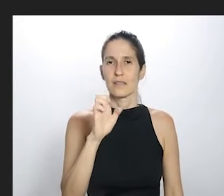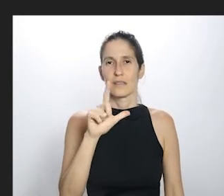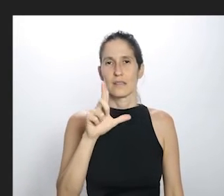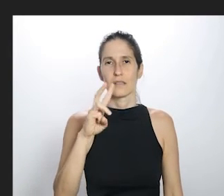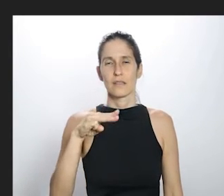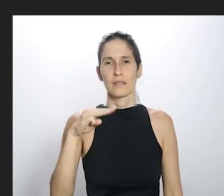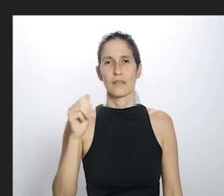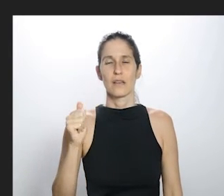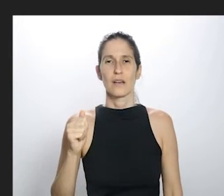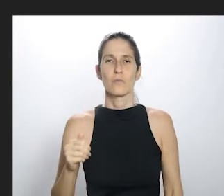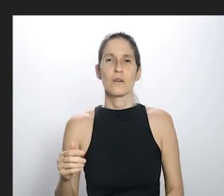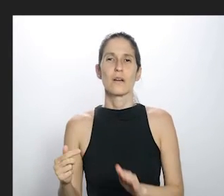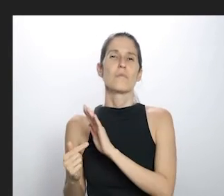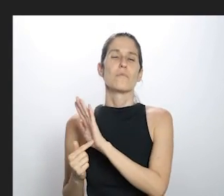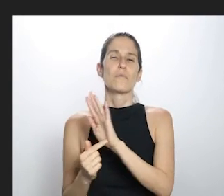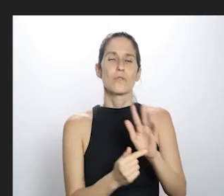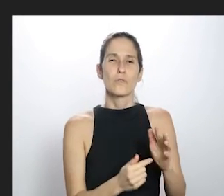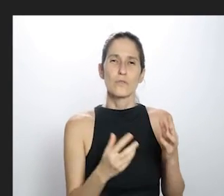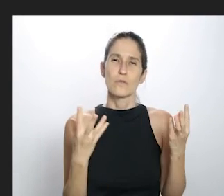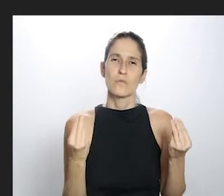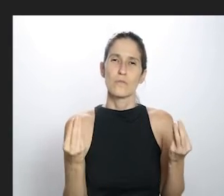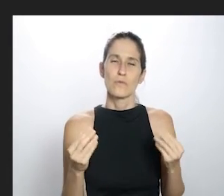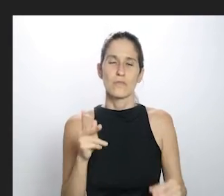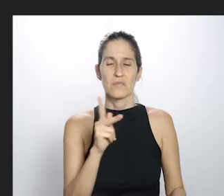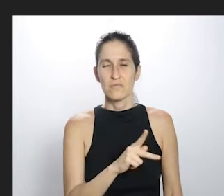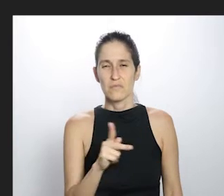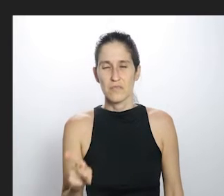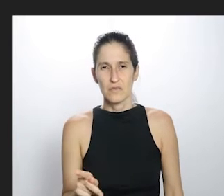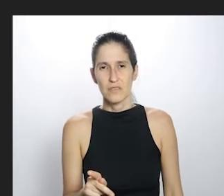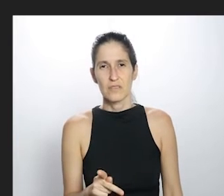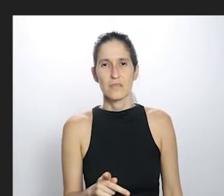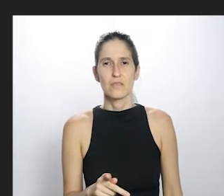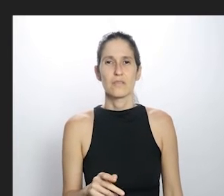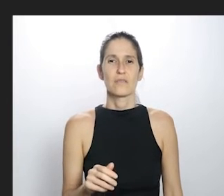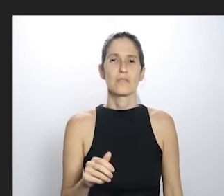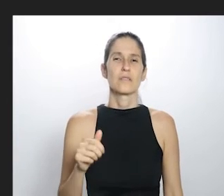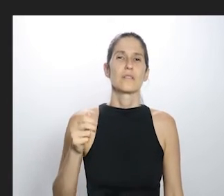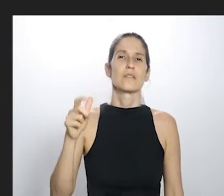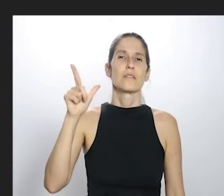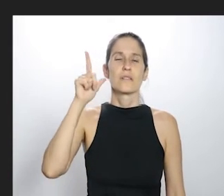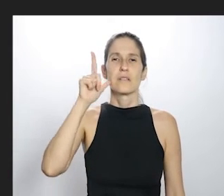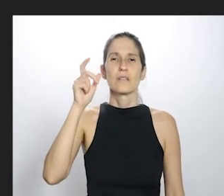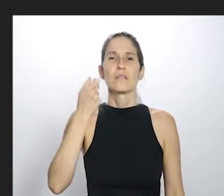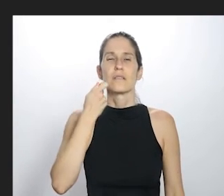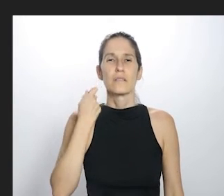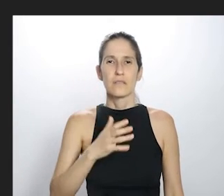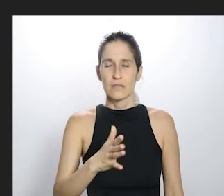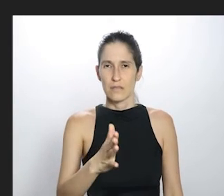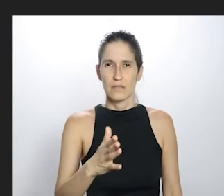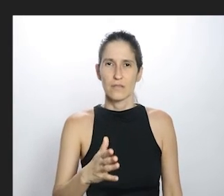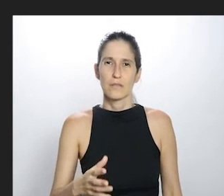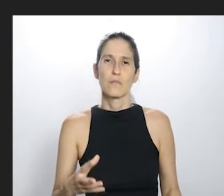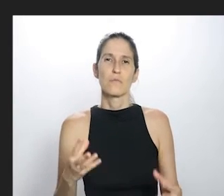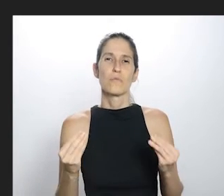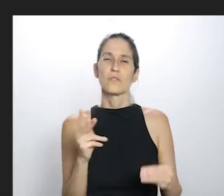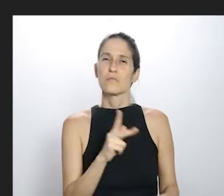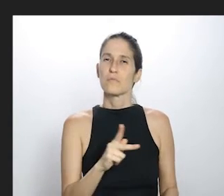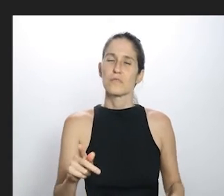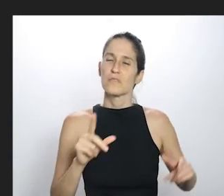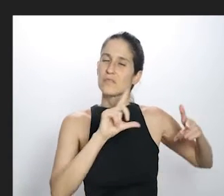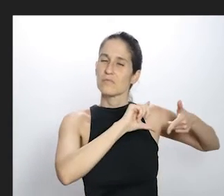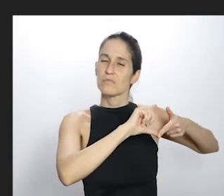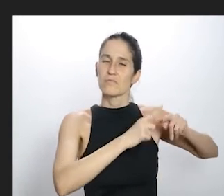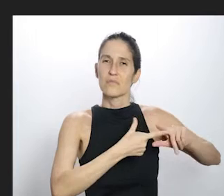de mulheres, mas a Thelma trouxe um repertório de mestras, principalmente de mestras alagoanas, Mestra Virginia, Mestra